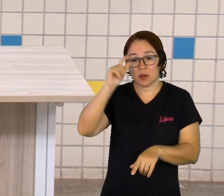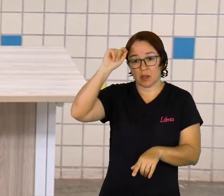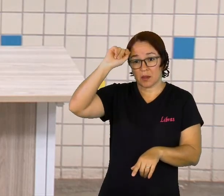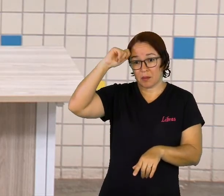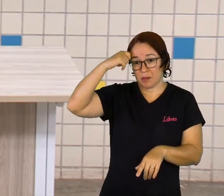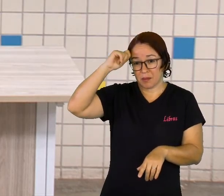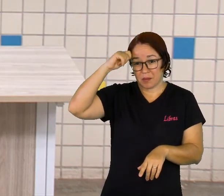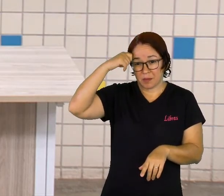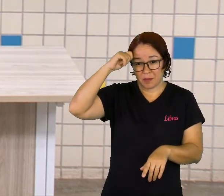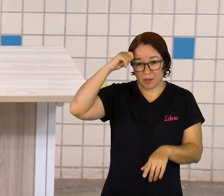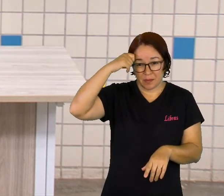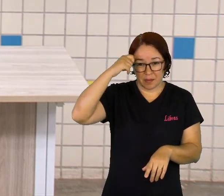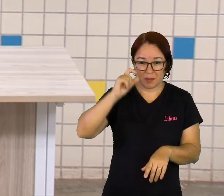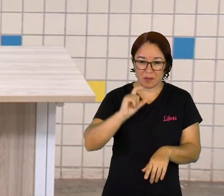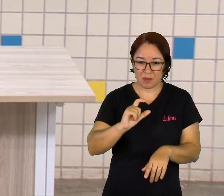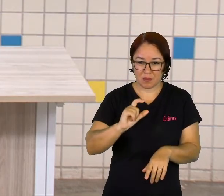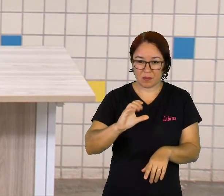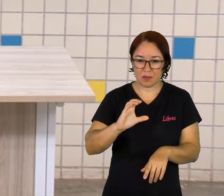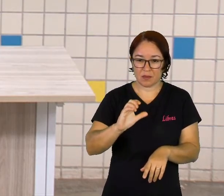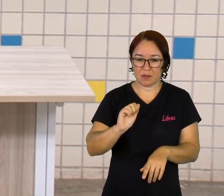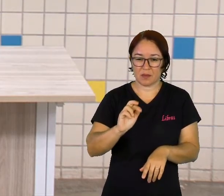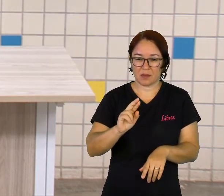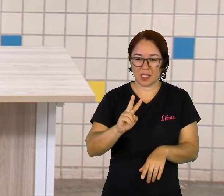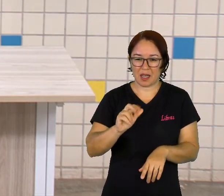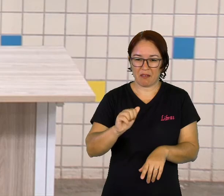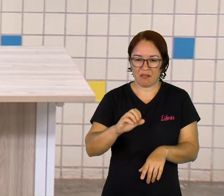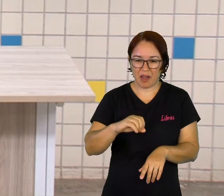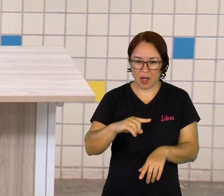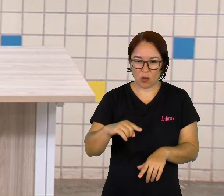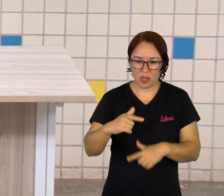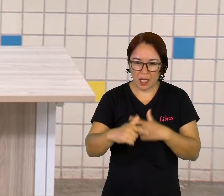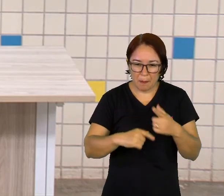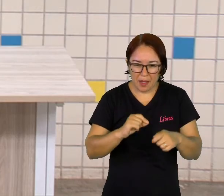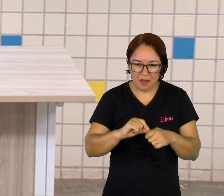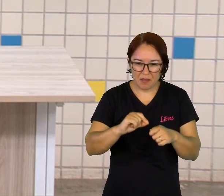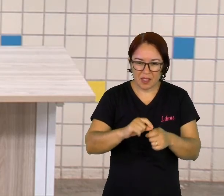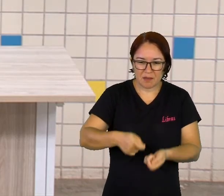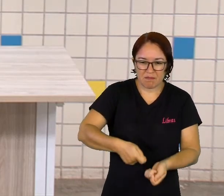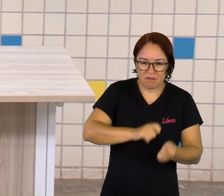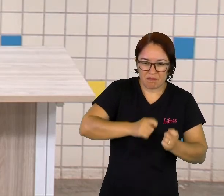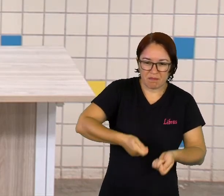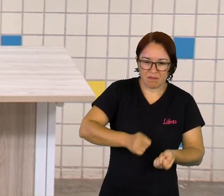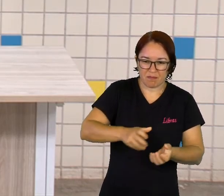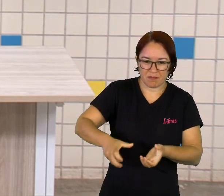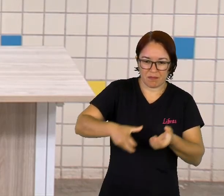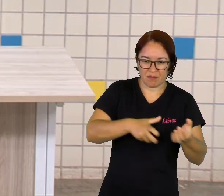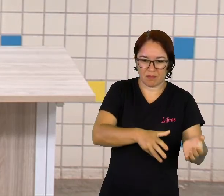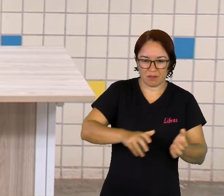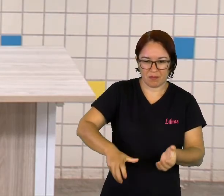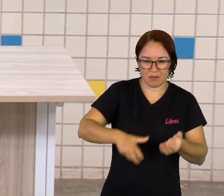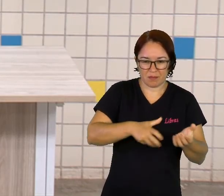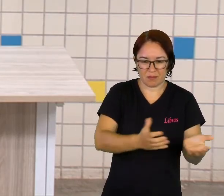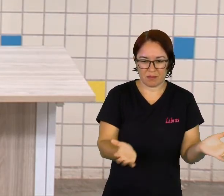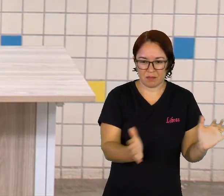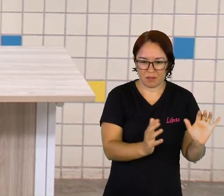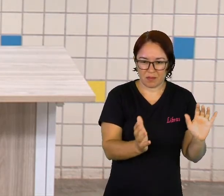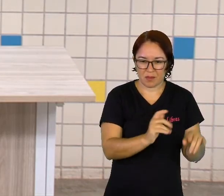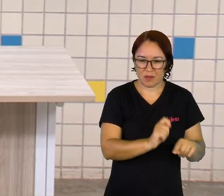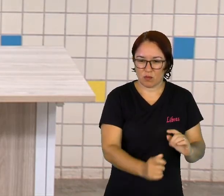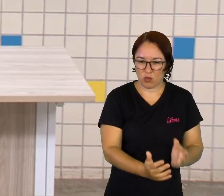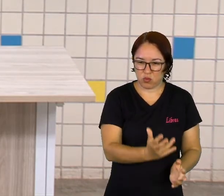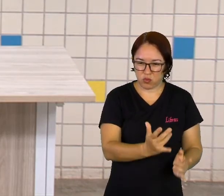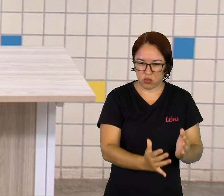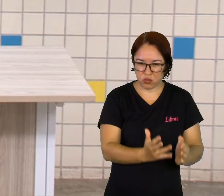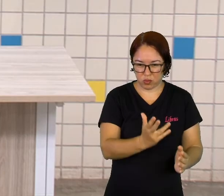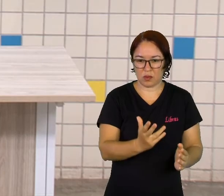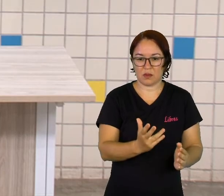onde acontece a maior incidência de trabalho escravo em nosso país. Então, como